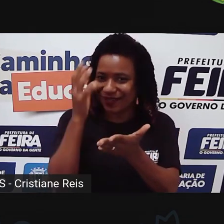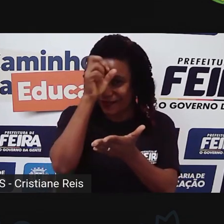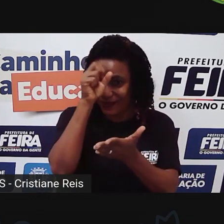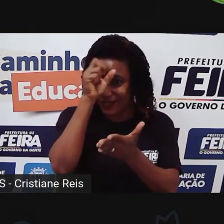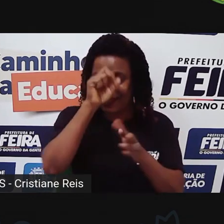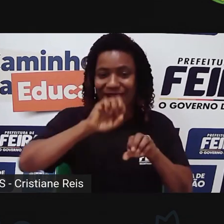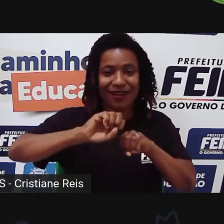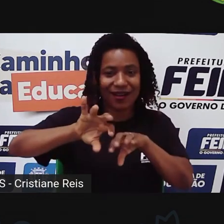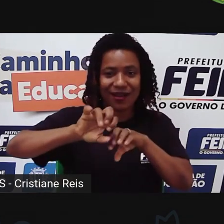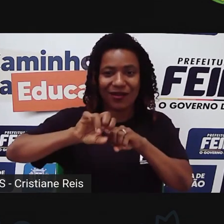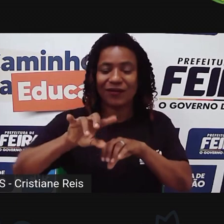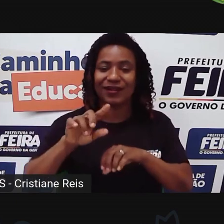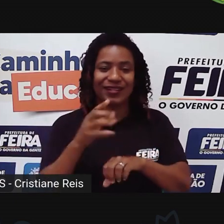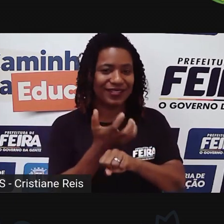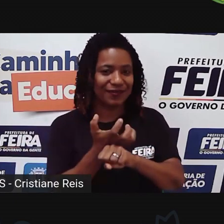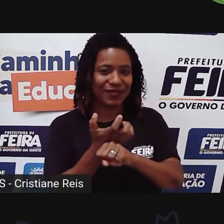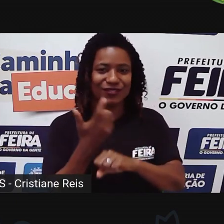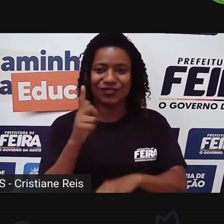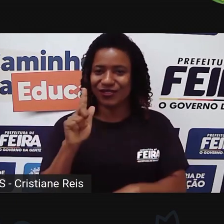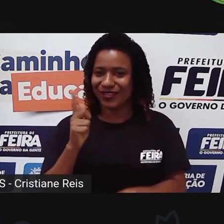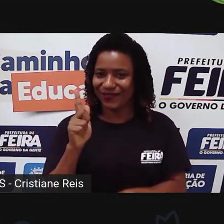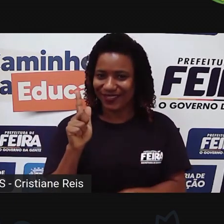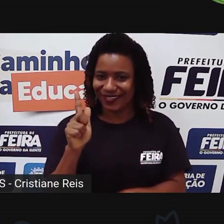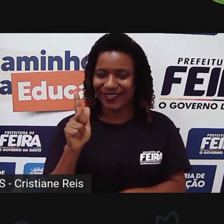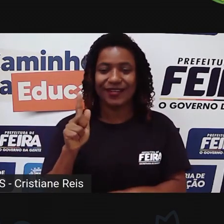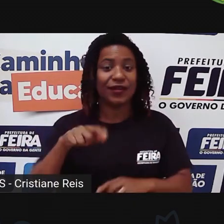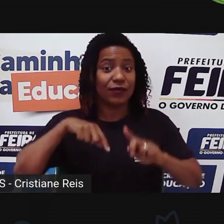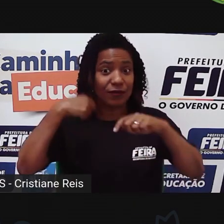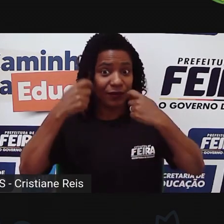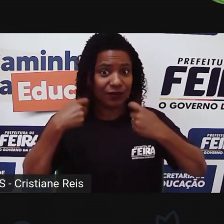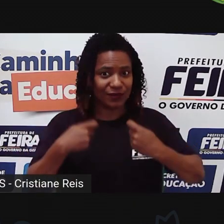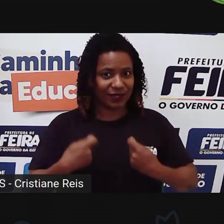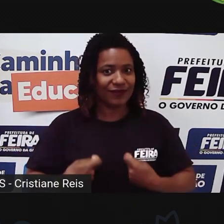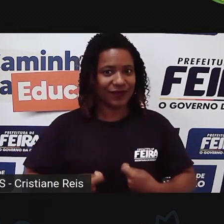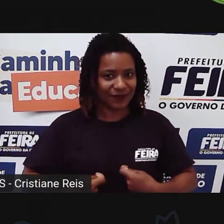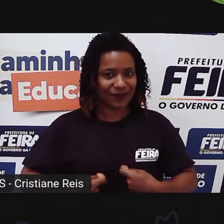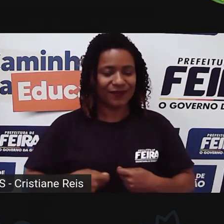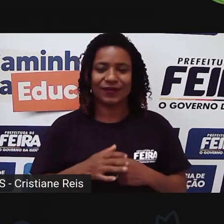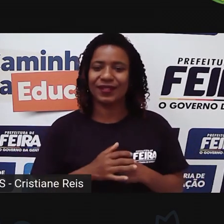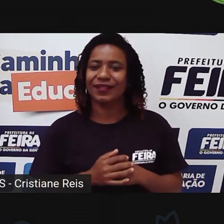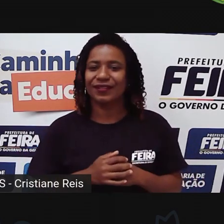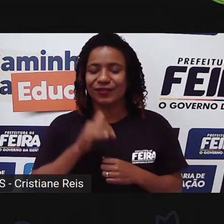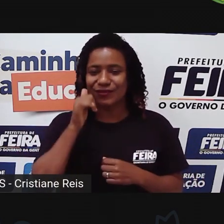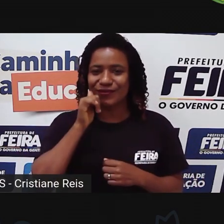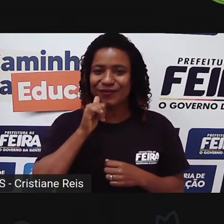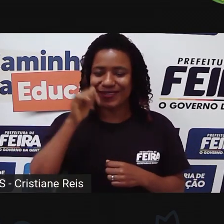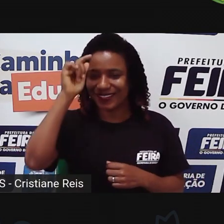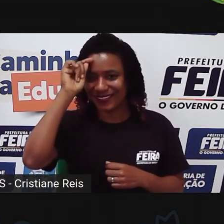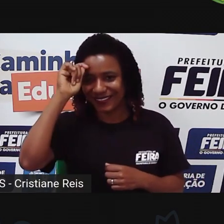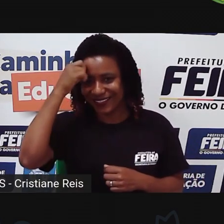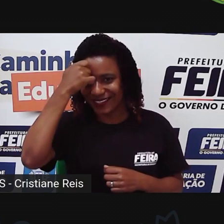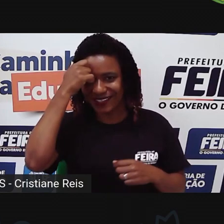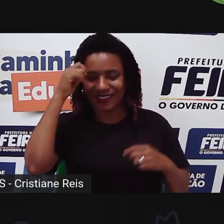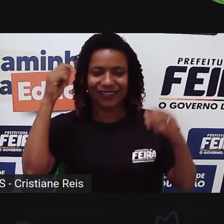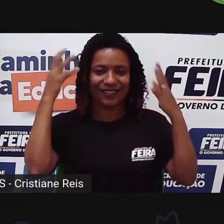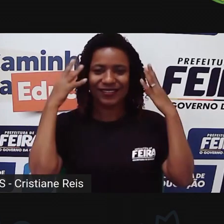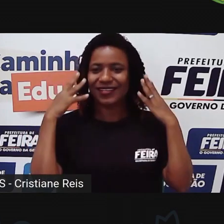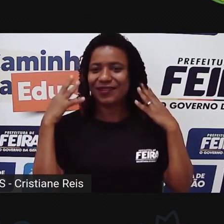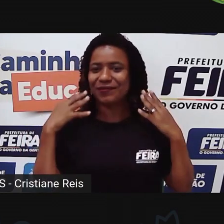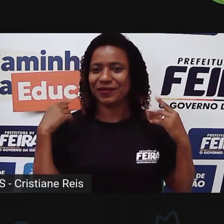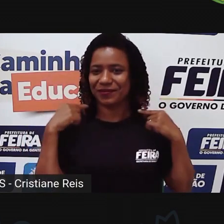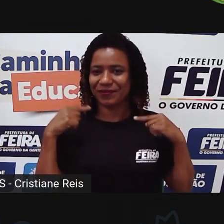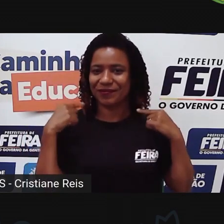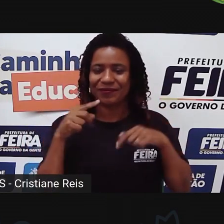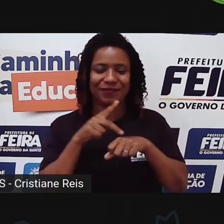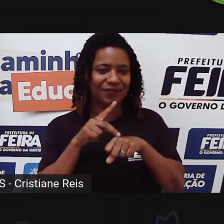primeira aula hoje. Deixa eu me autodescrever. Eu sou uma mulher negra, de cabelos negros, na altura